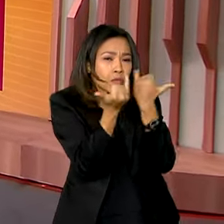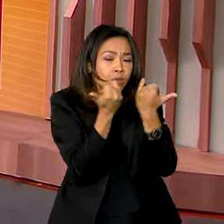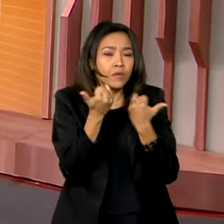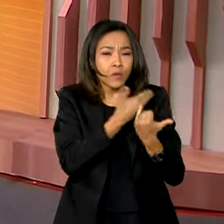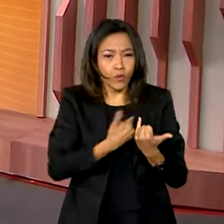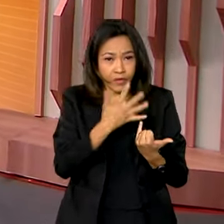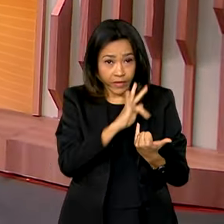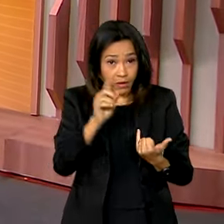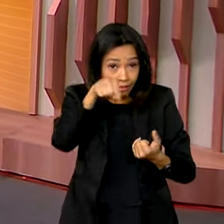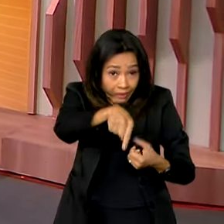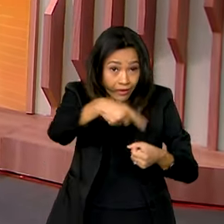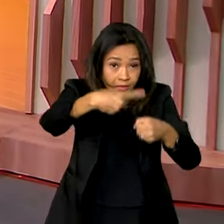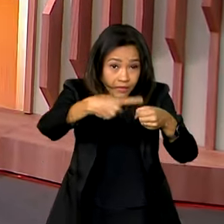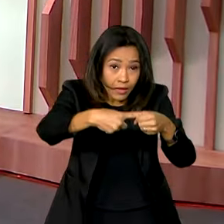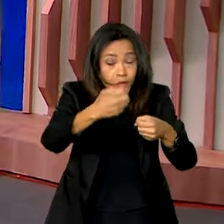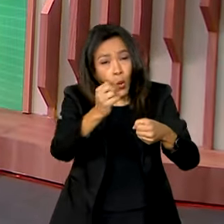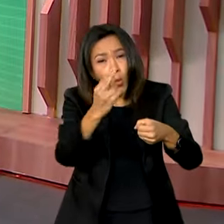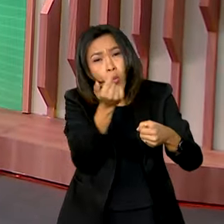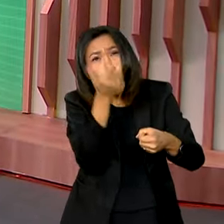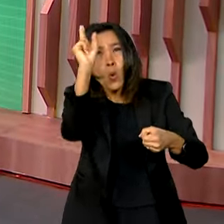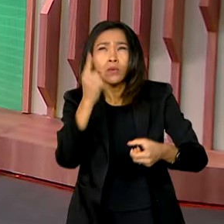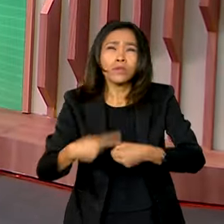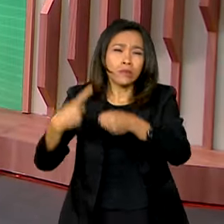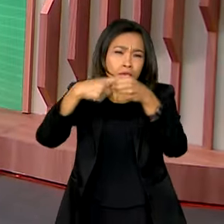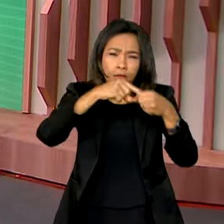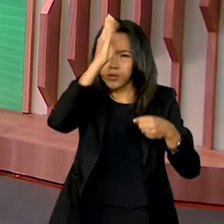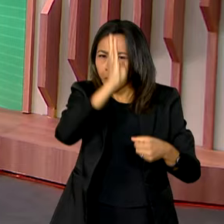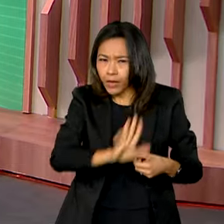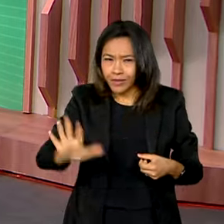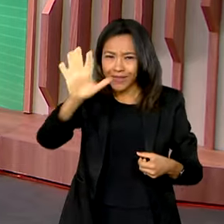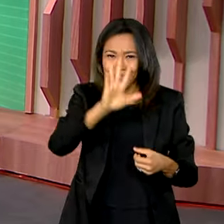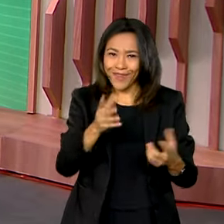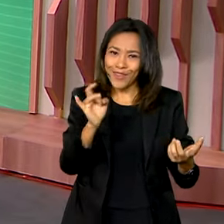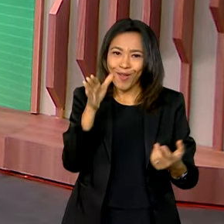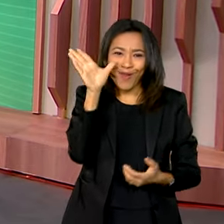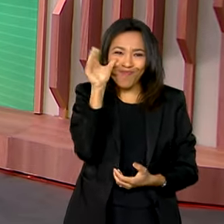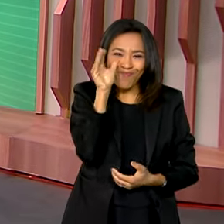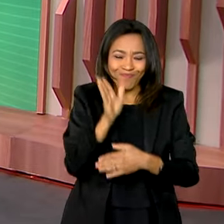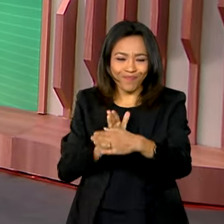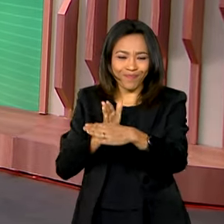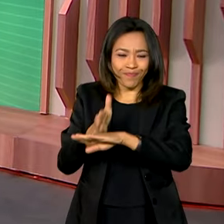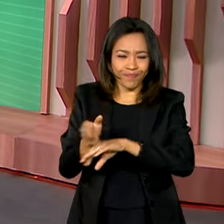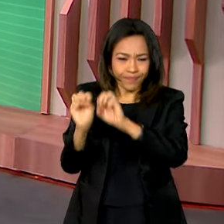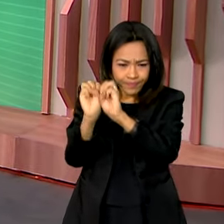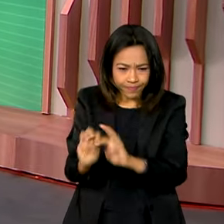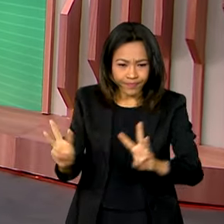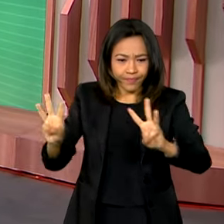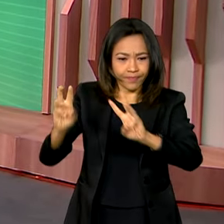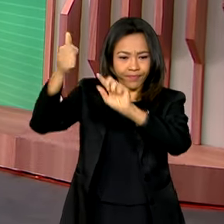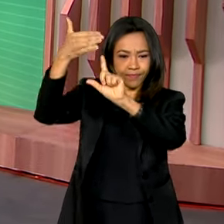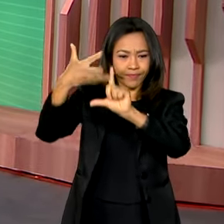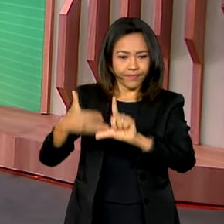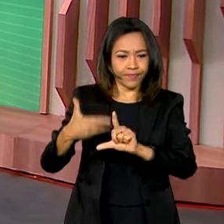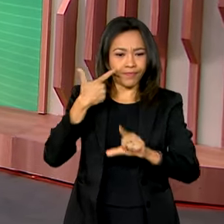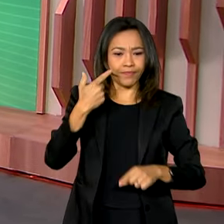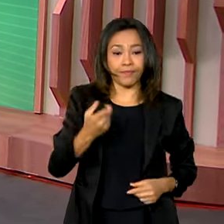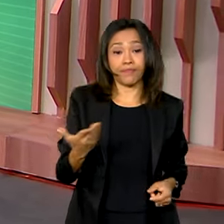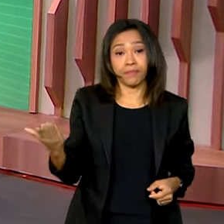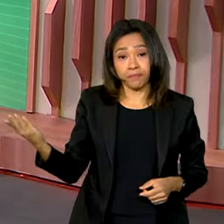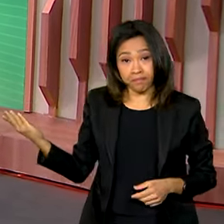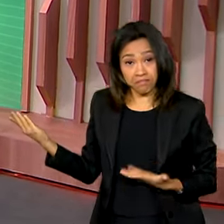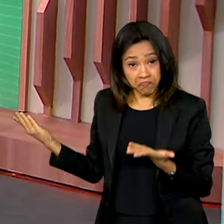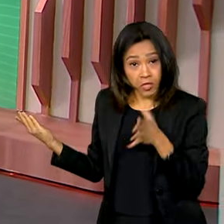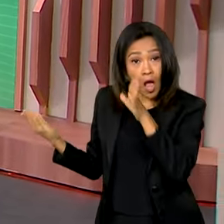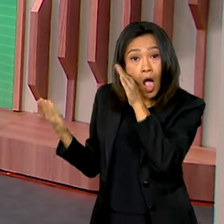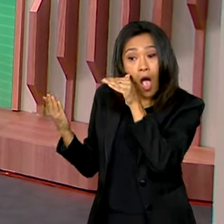em Bocaiúva do Sul ou qualquer outro município, basta acessar gov.br barra Comunica.br. É